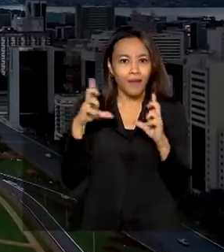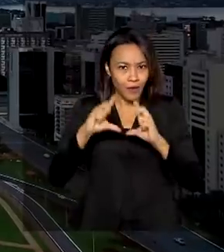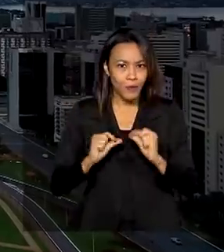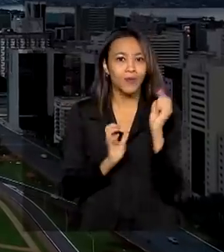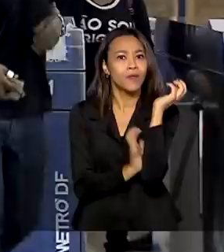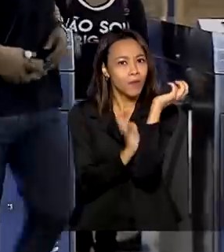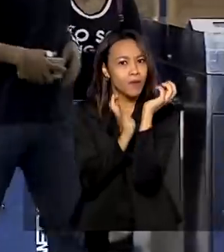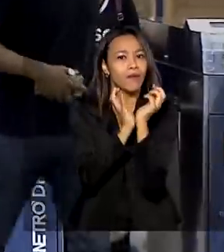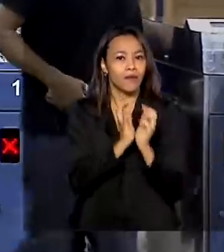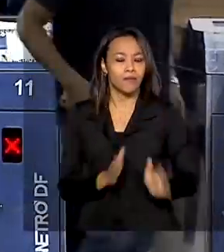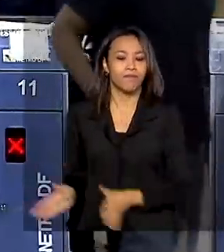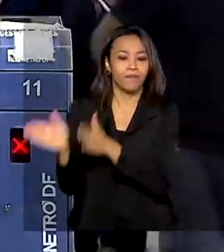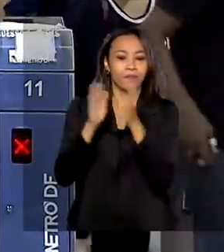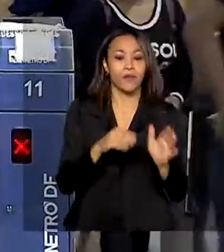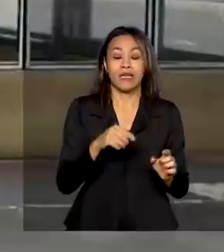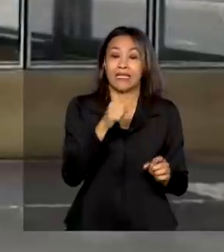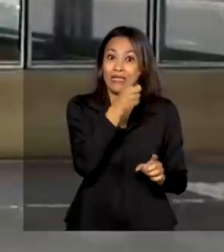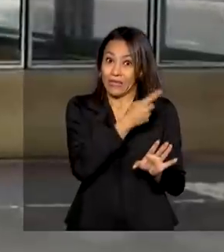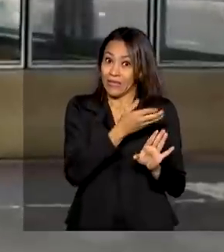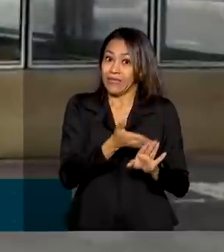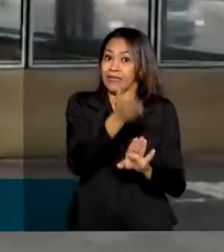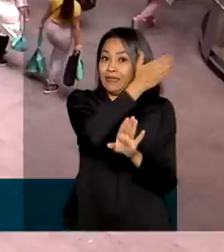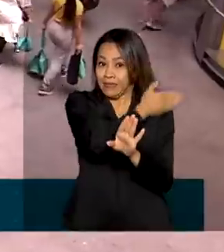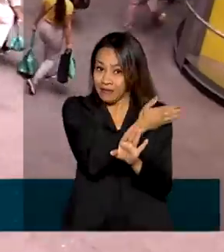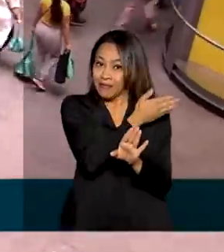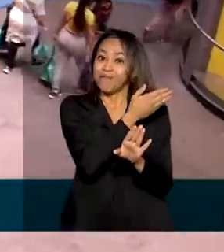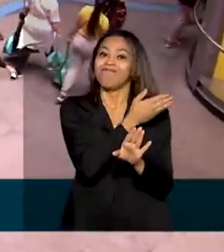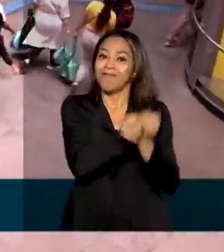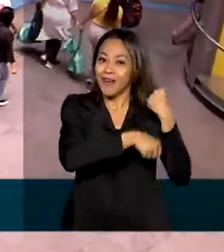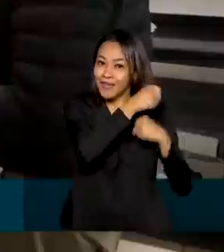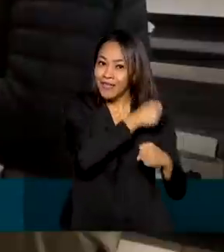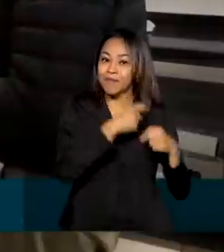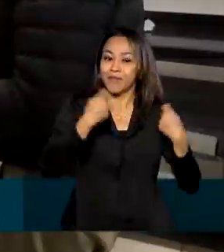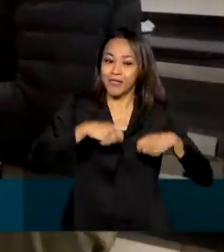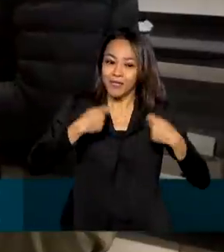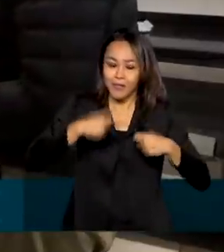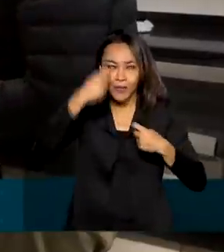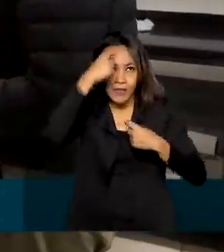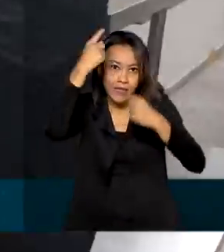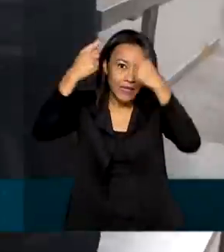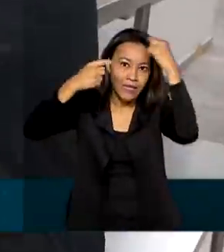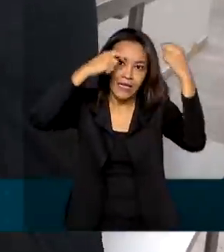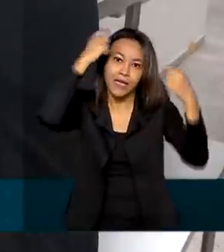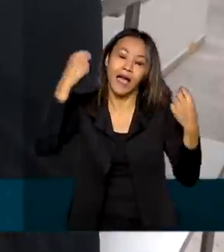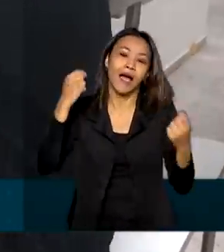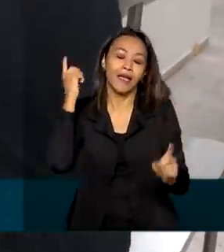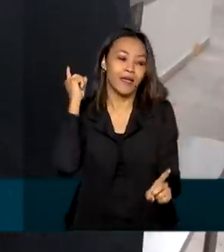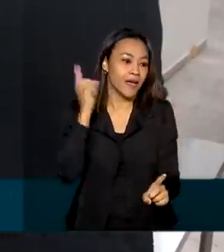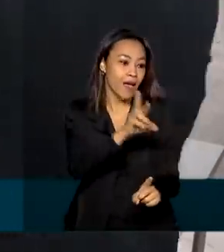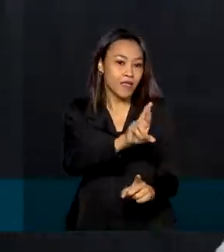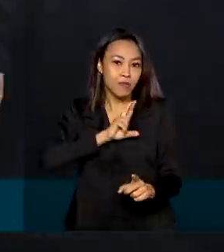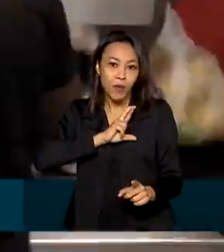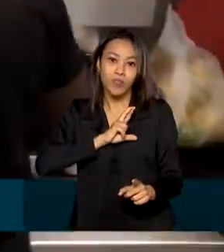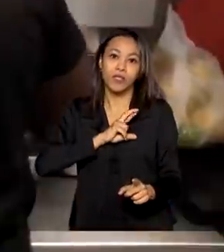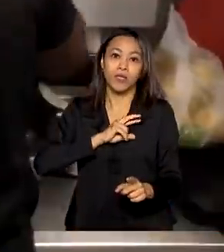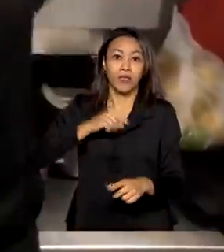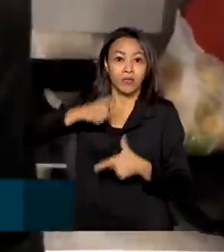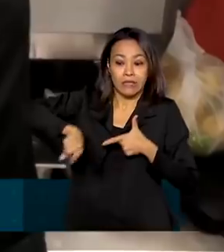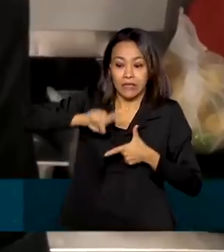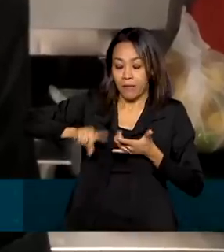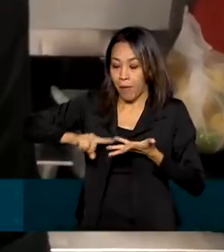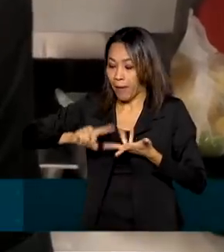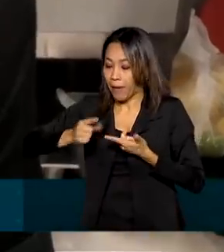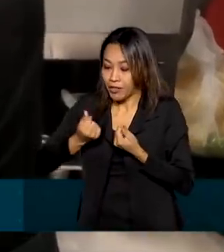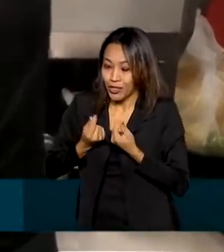No último ano, o brasileiro precisou se reinventar e encontrou no empreendedorismo uma saída para a crise causada pela